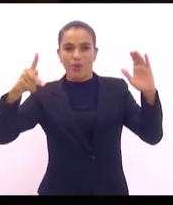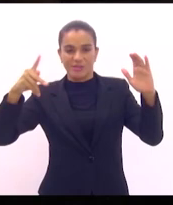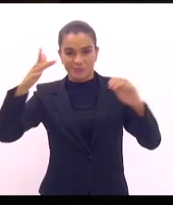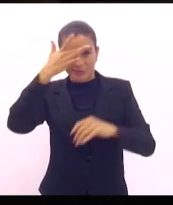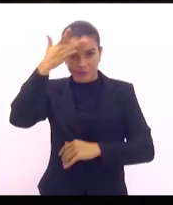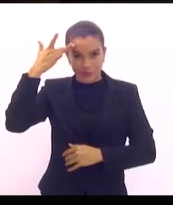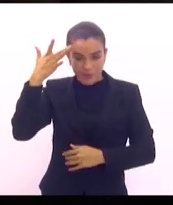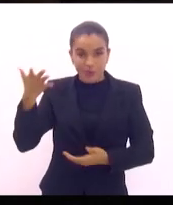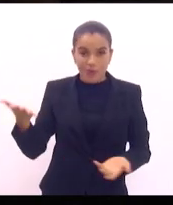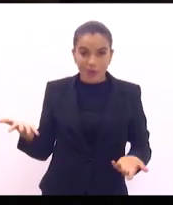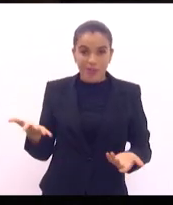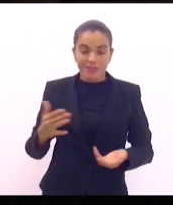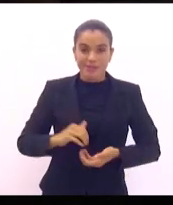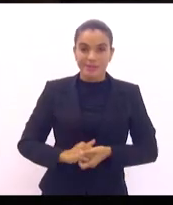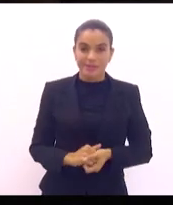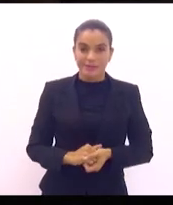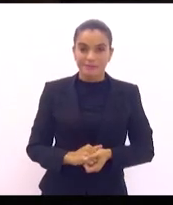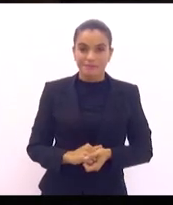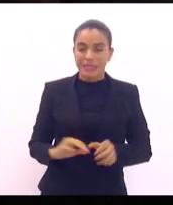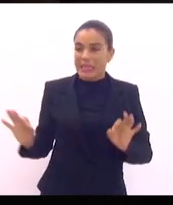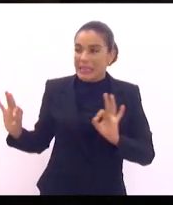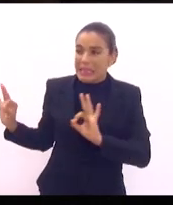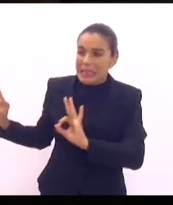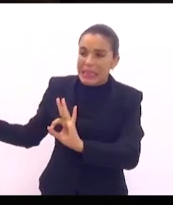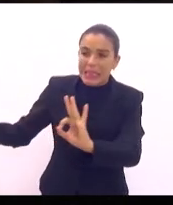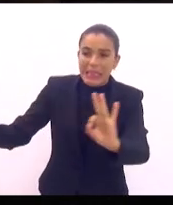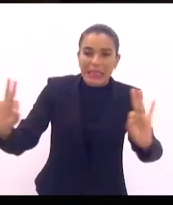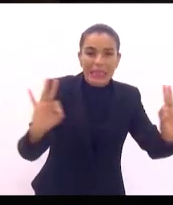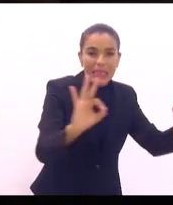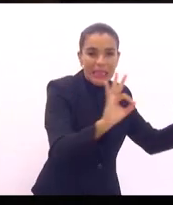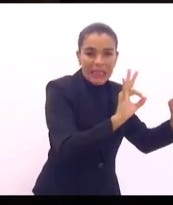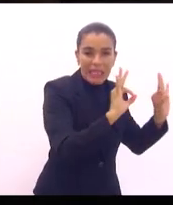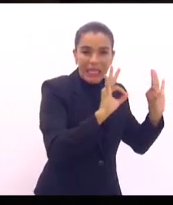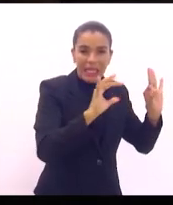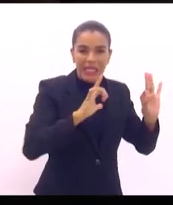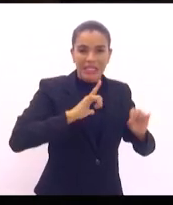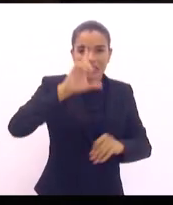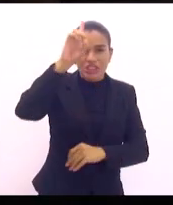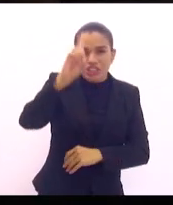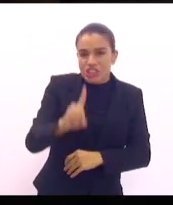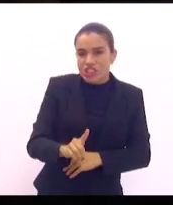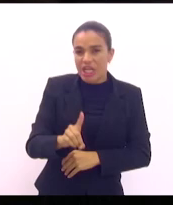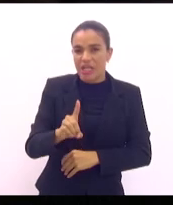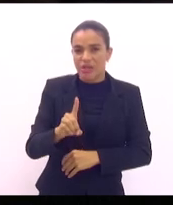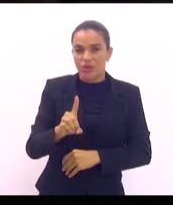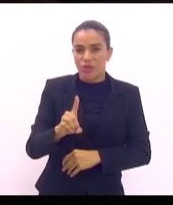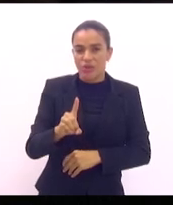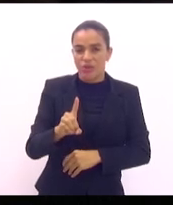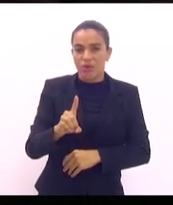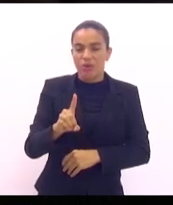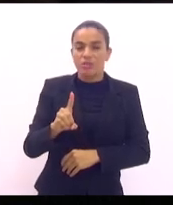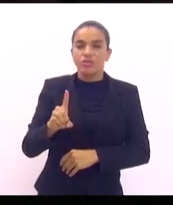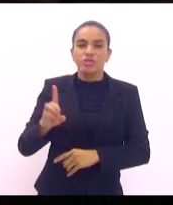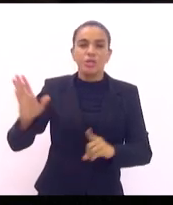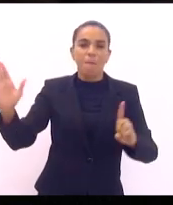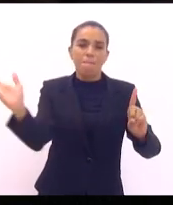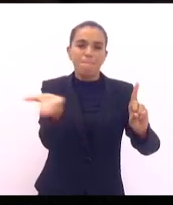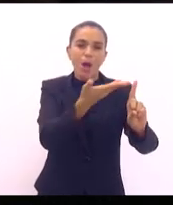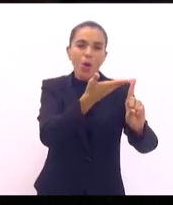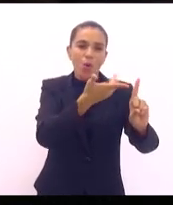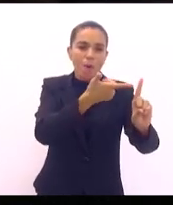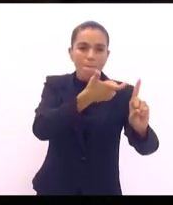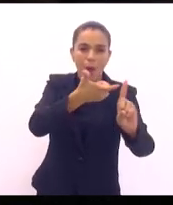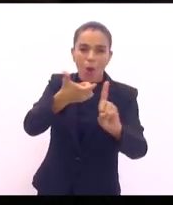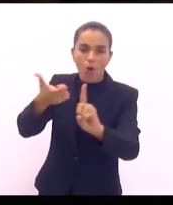presidente. Ninguém tem o direito por motivo nenhum de tirar a vida do outro.